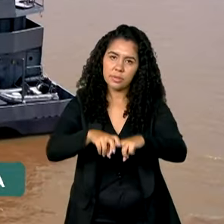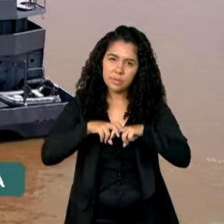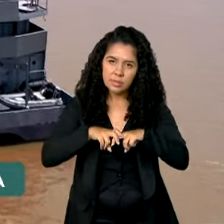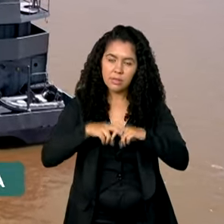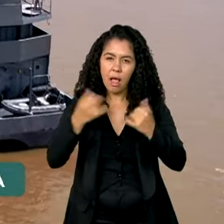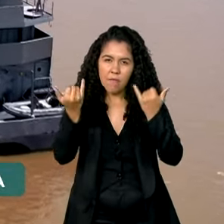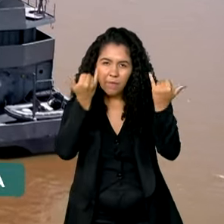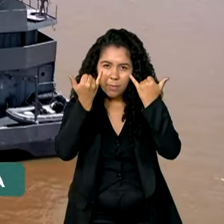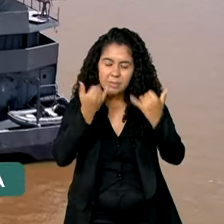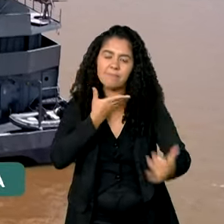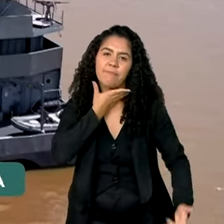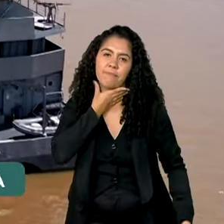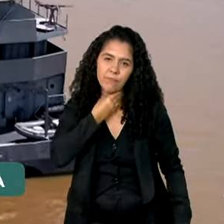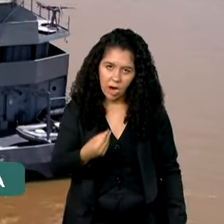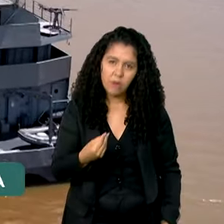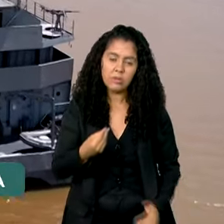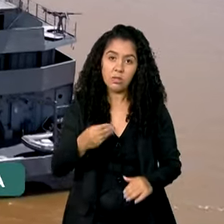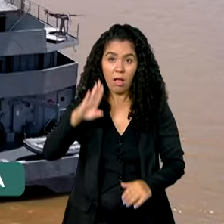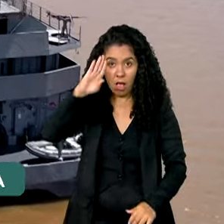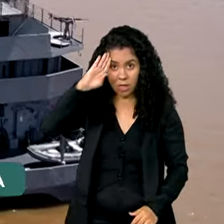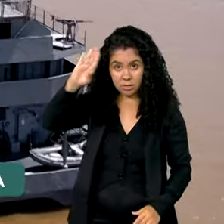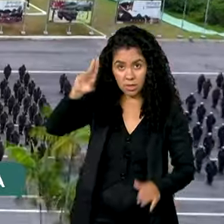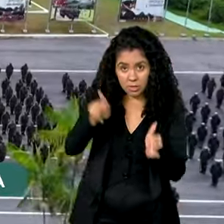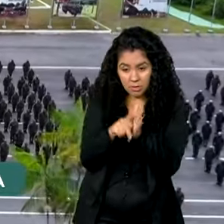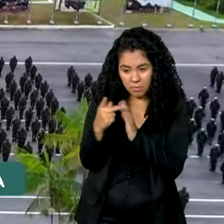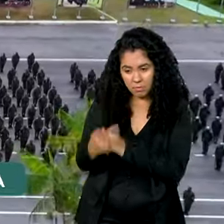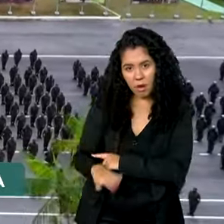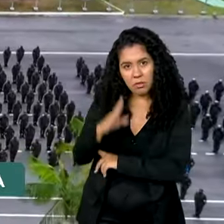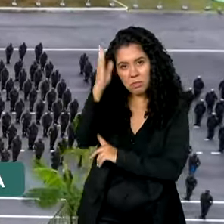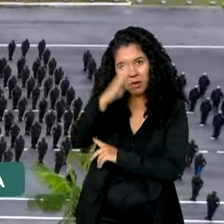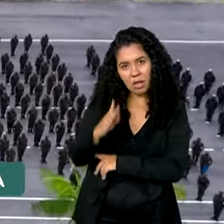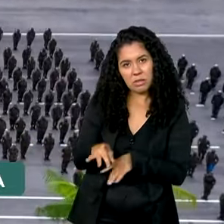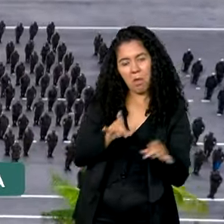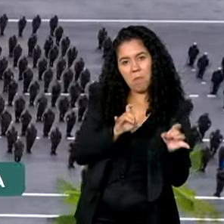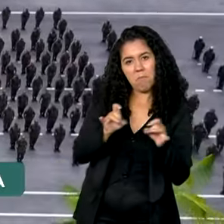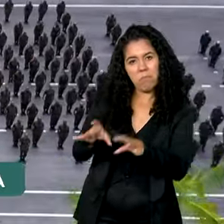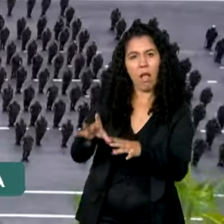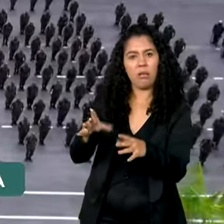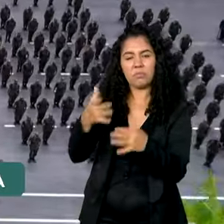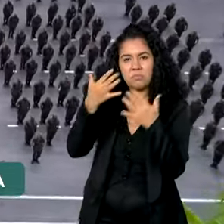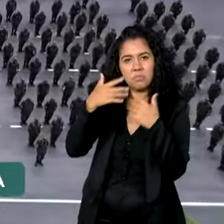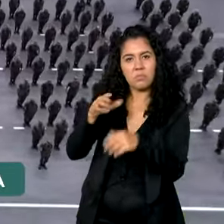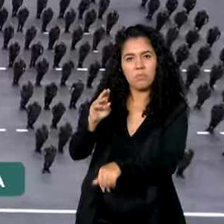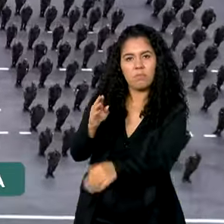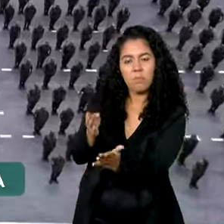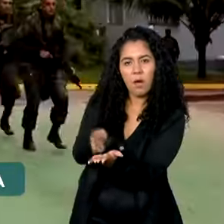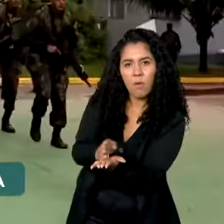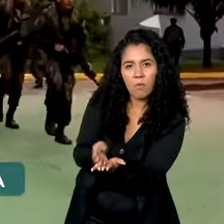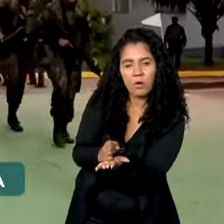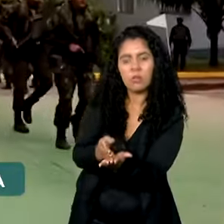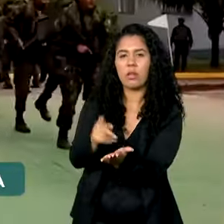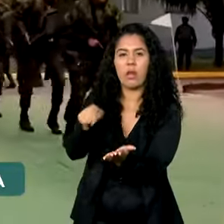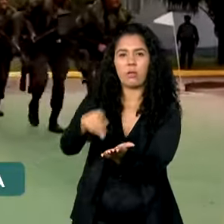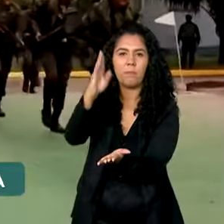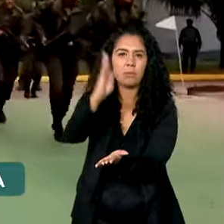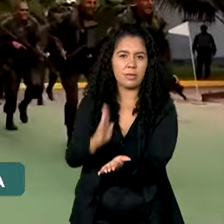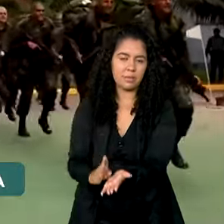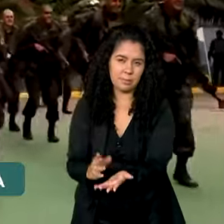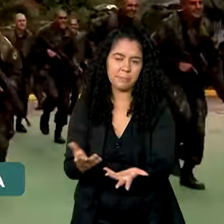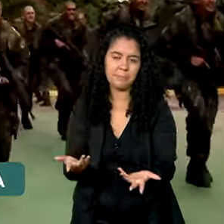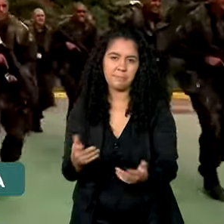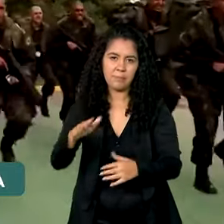falsa notícia de que o Exército Brasileiro deixará de proteger as fronteiras do Brasil na região